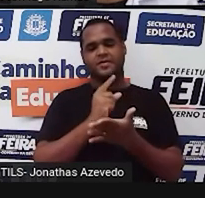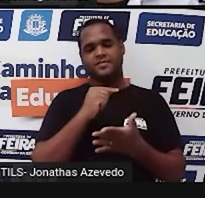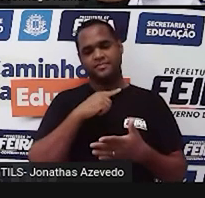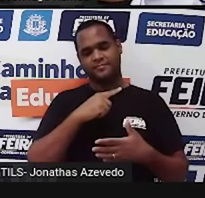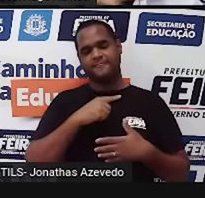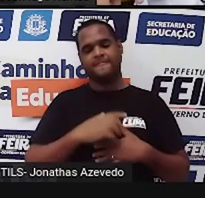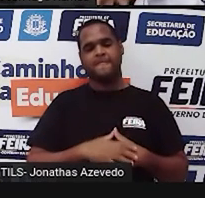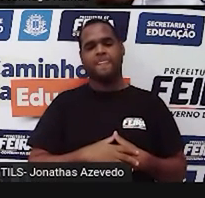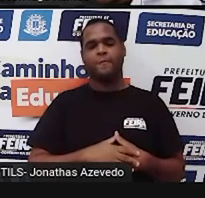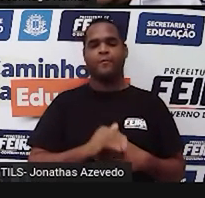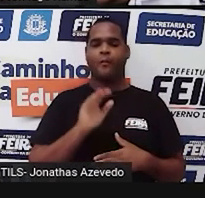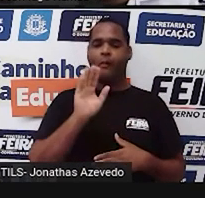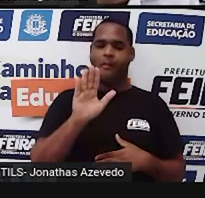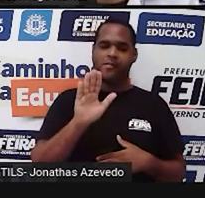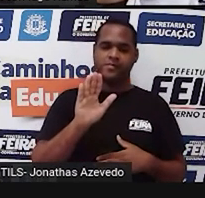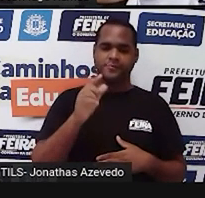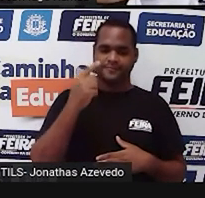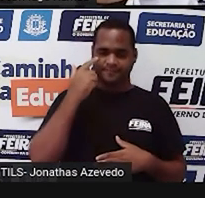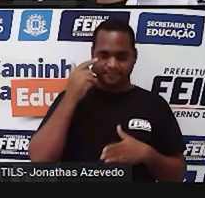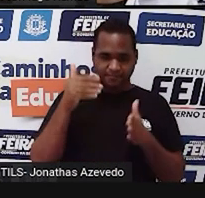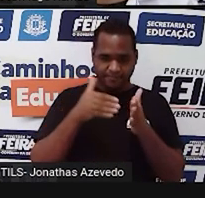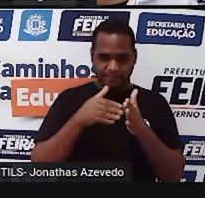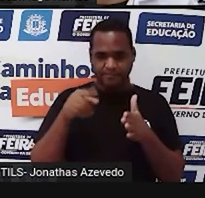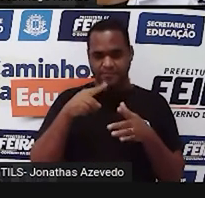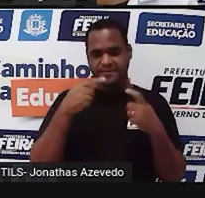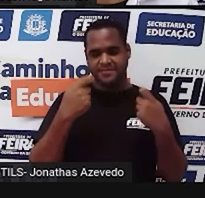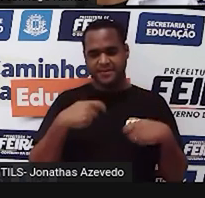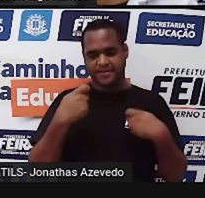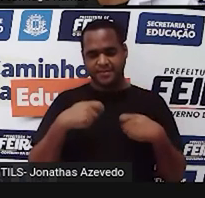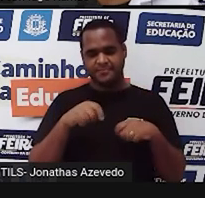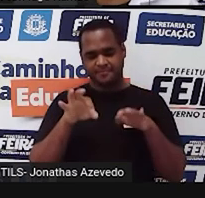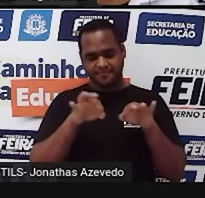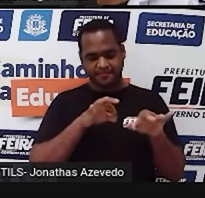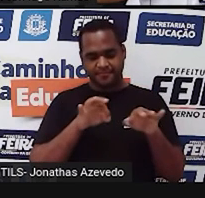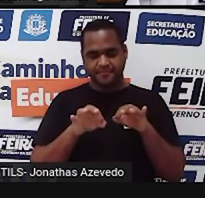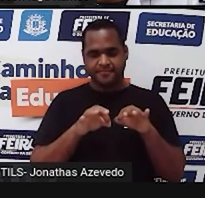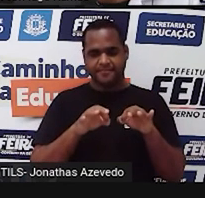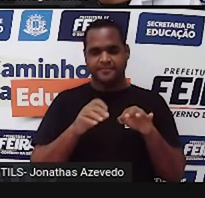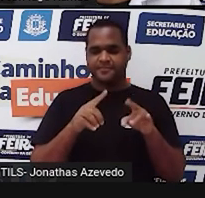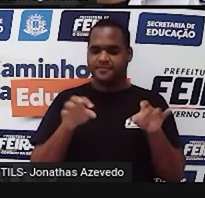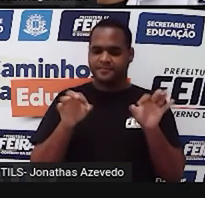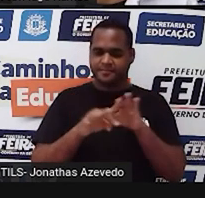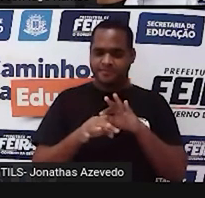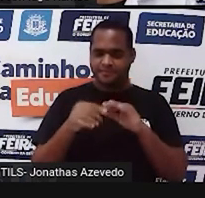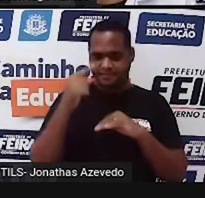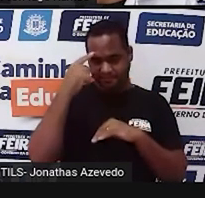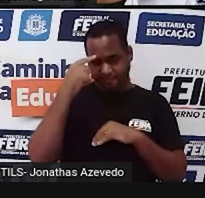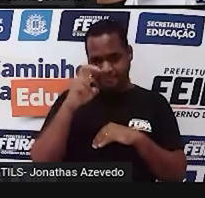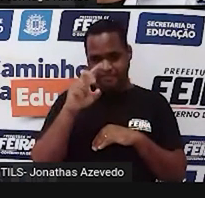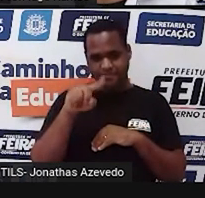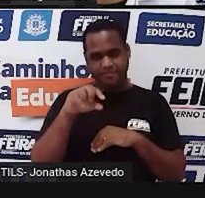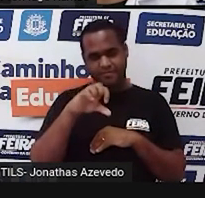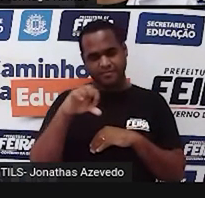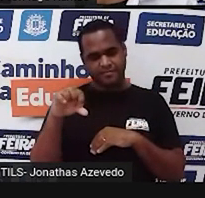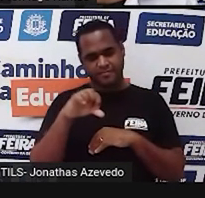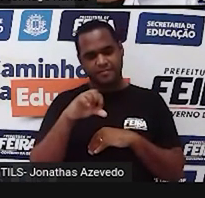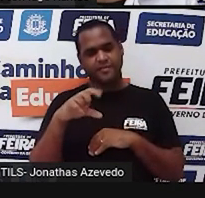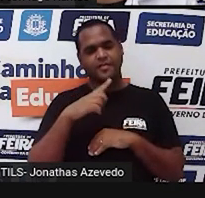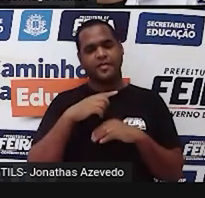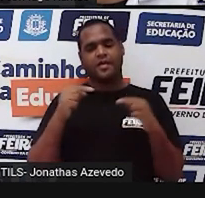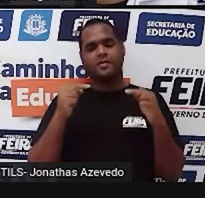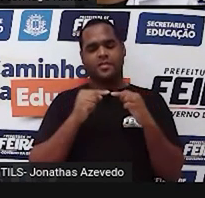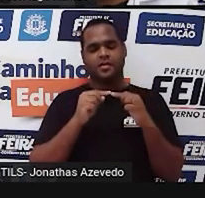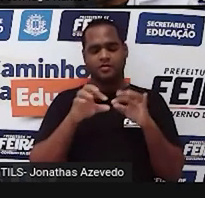Mas, era até aqui onde a gente precisava chegar. nessa sentença, e essa sentença, né? É uma sentença